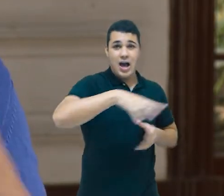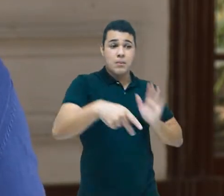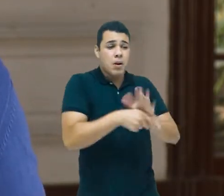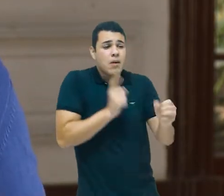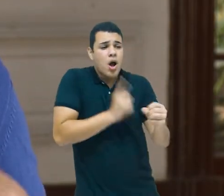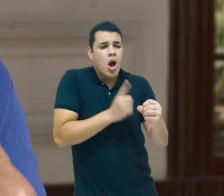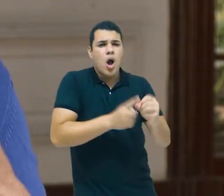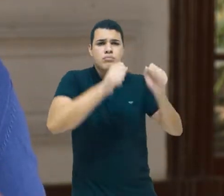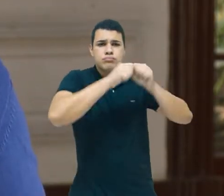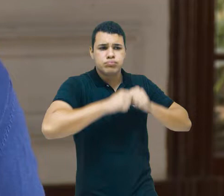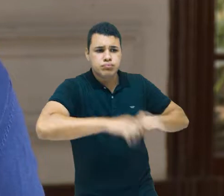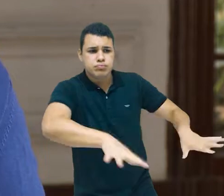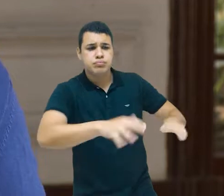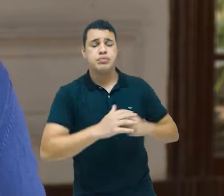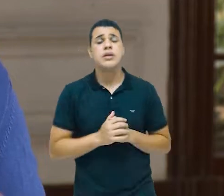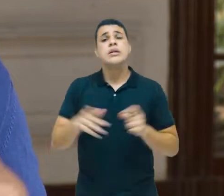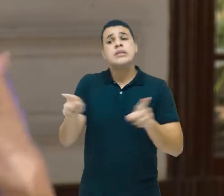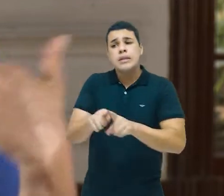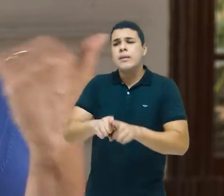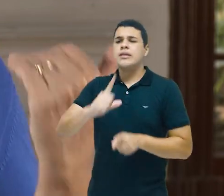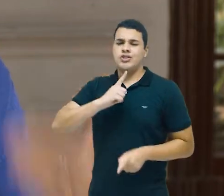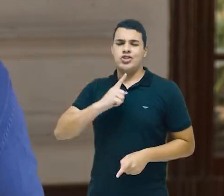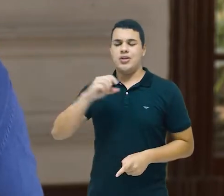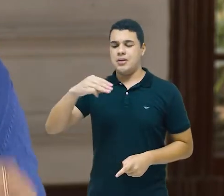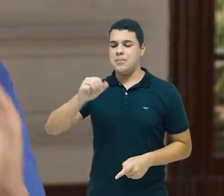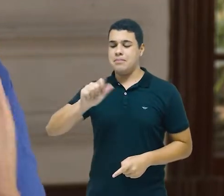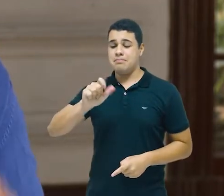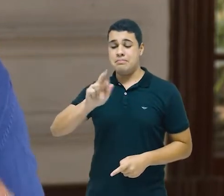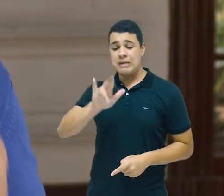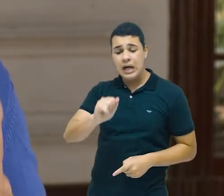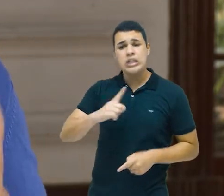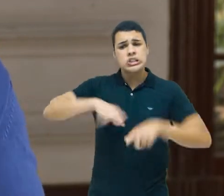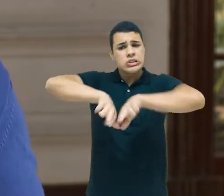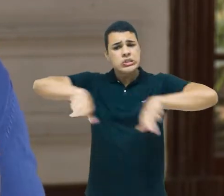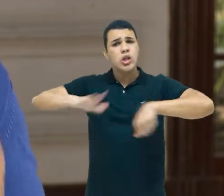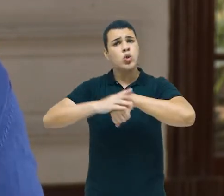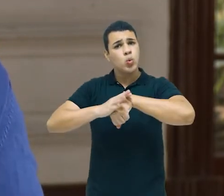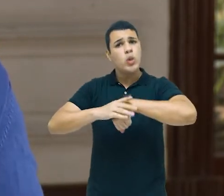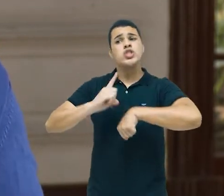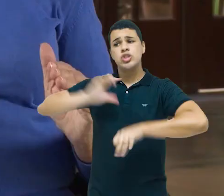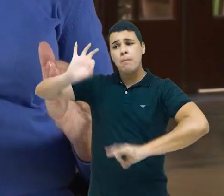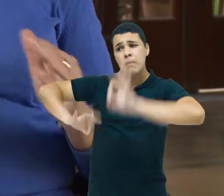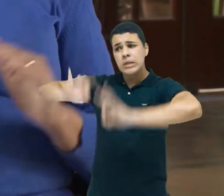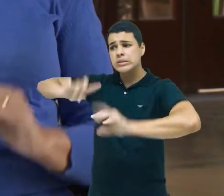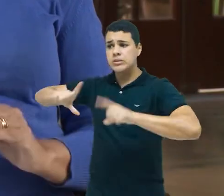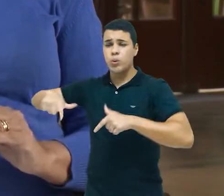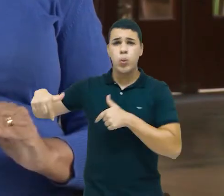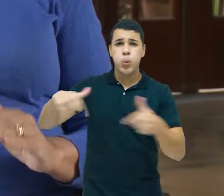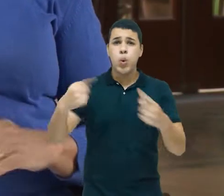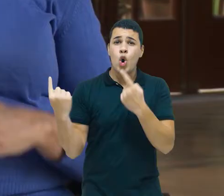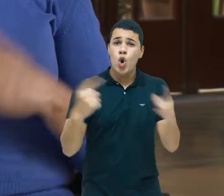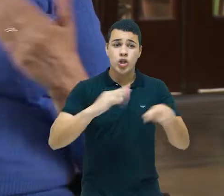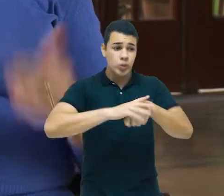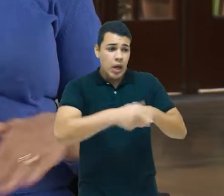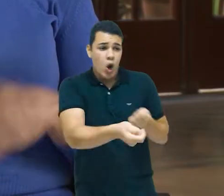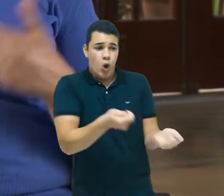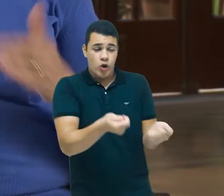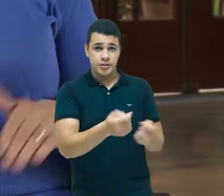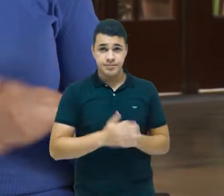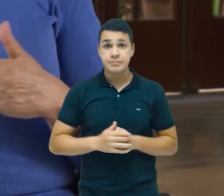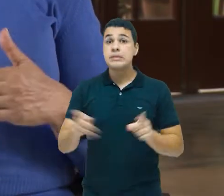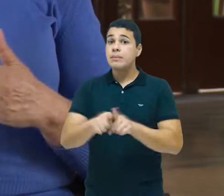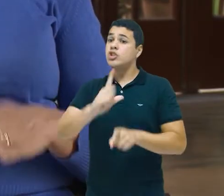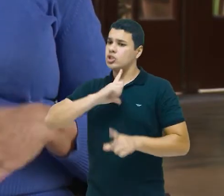entre as endemias rurais, a malária. Enfim, então, programas fortes de saúde pública e também